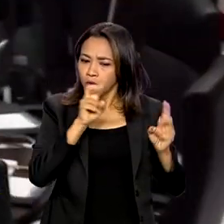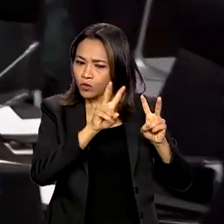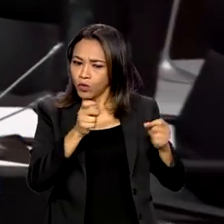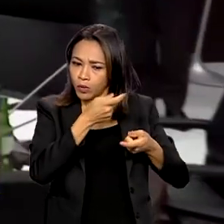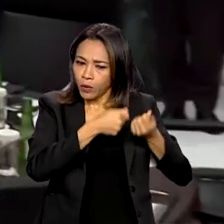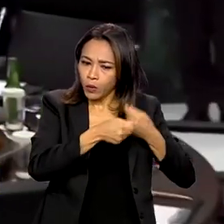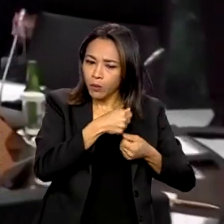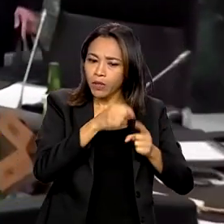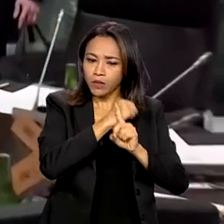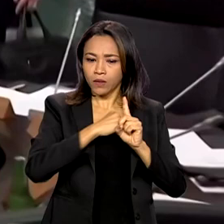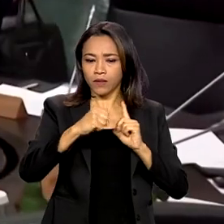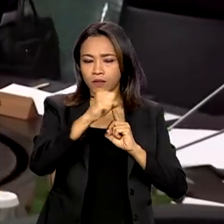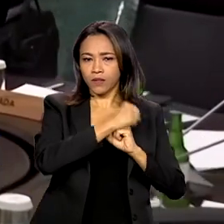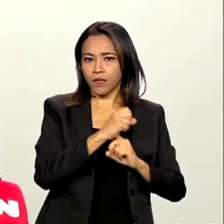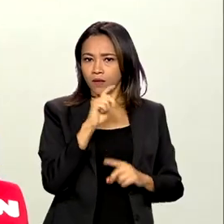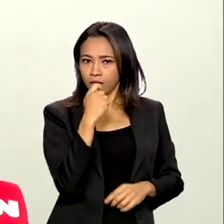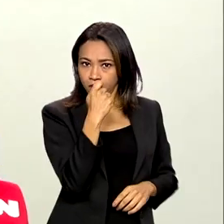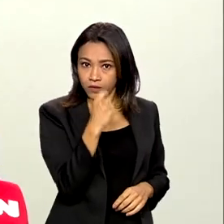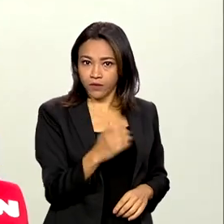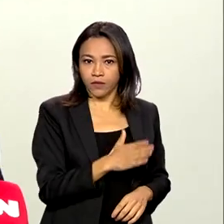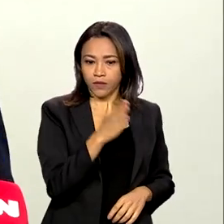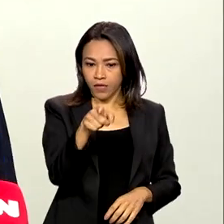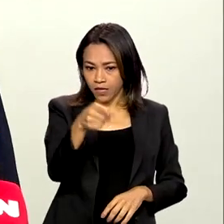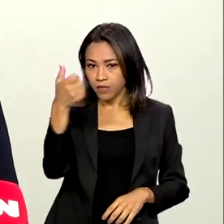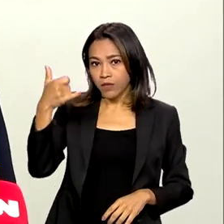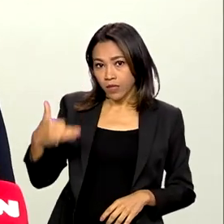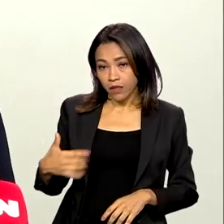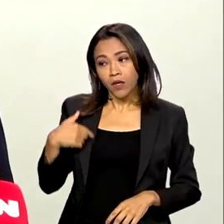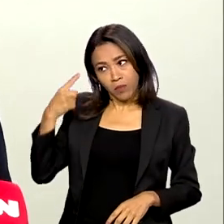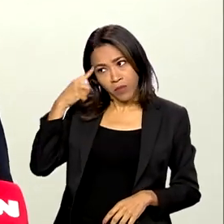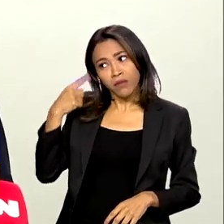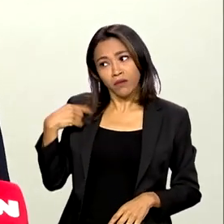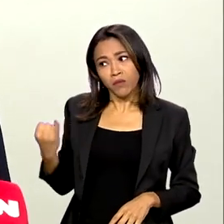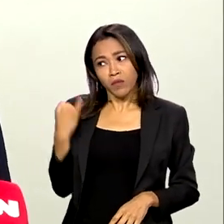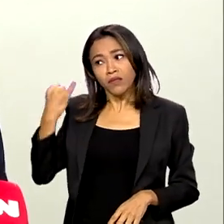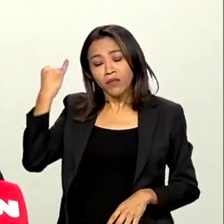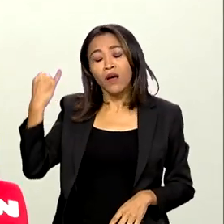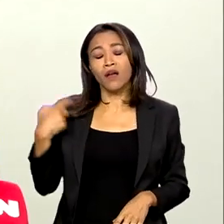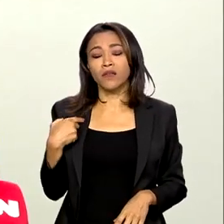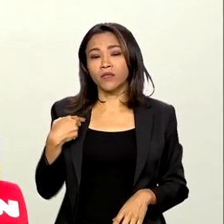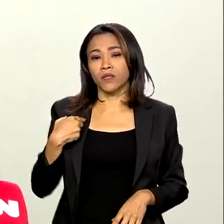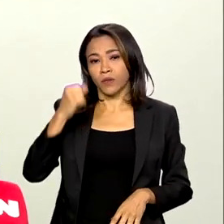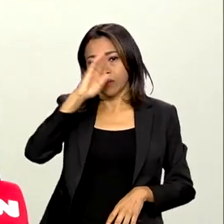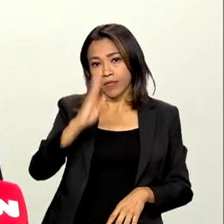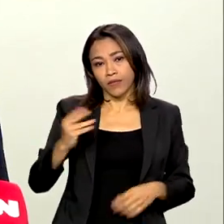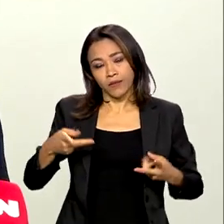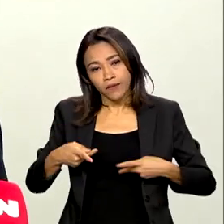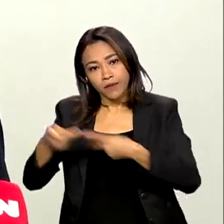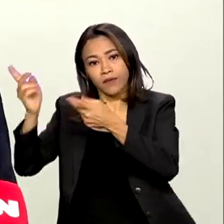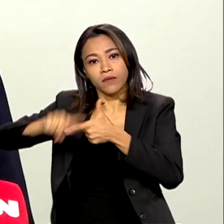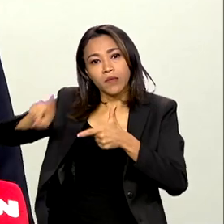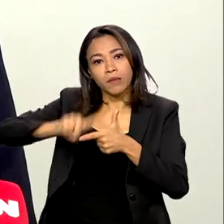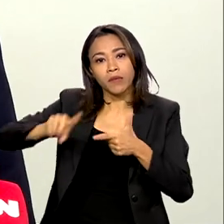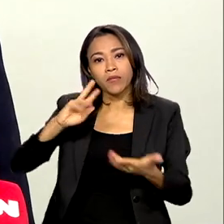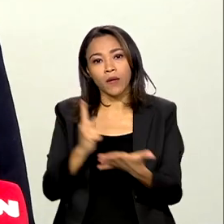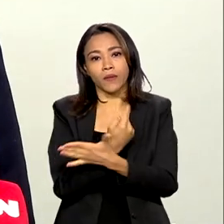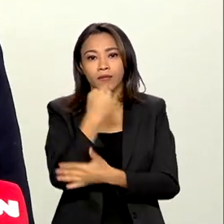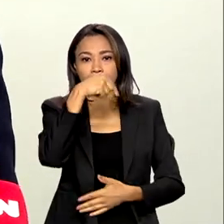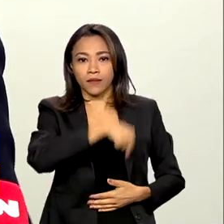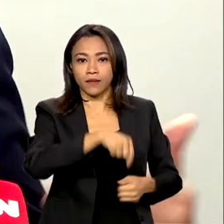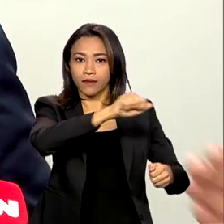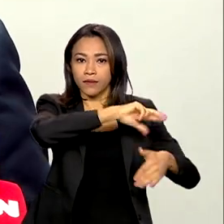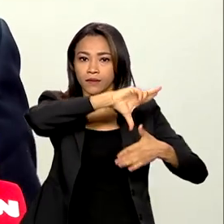e social da Argentina. Eu penso que é importante o Brasil levar os problemas regionais para lá, tentar